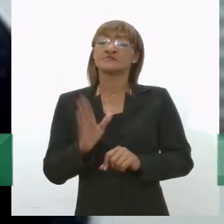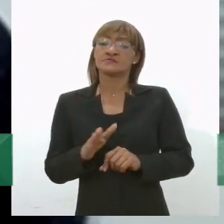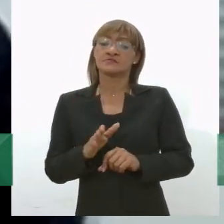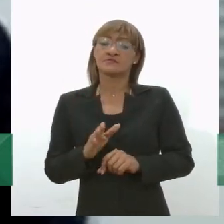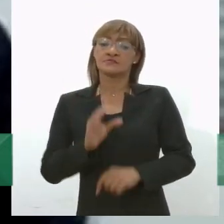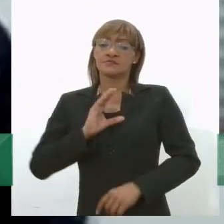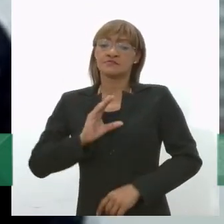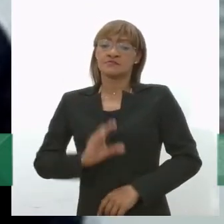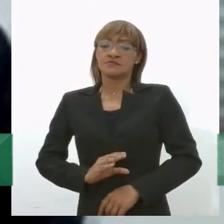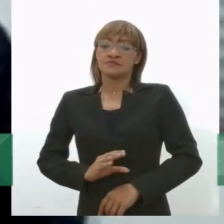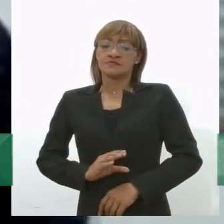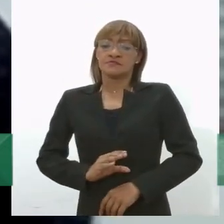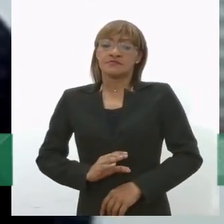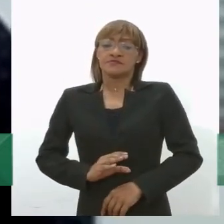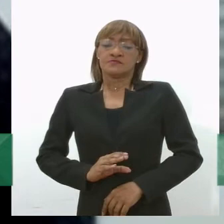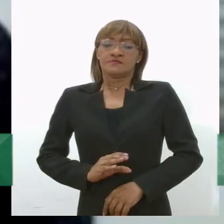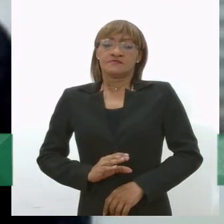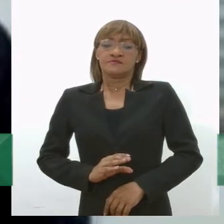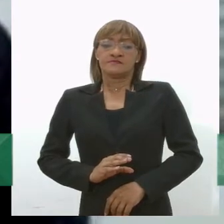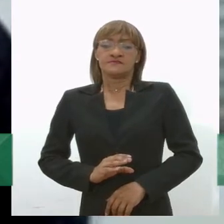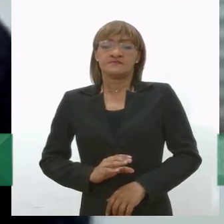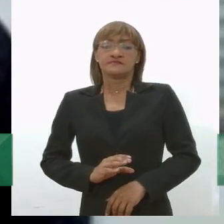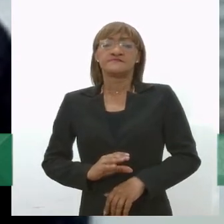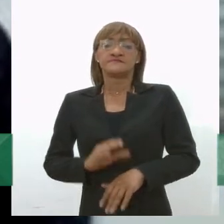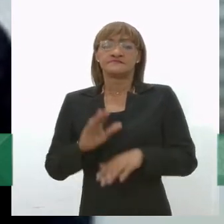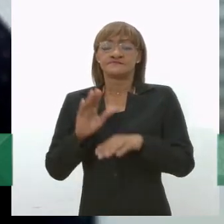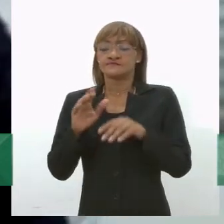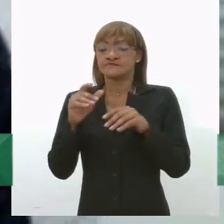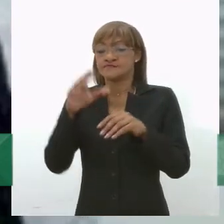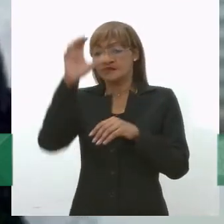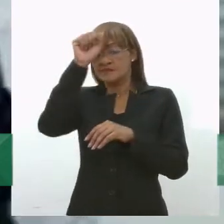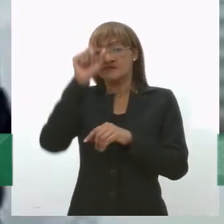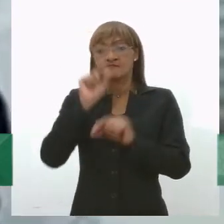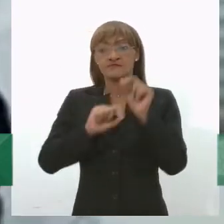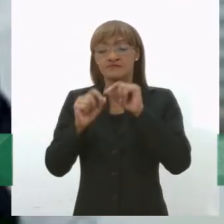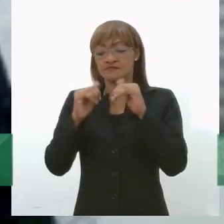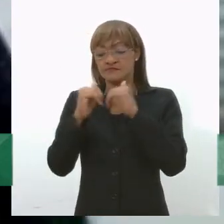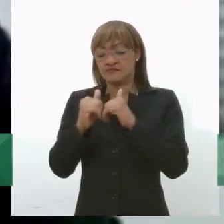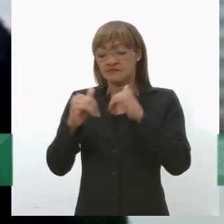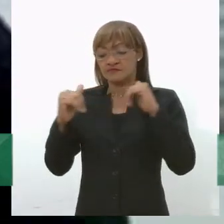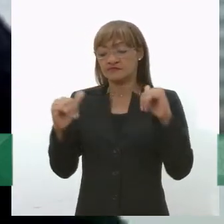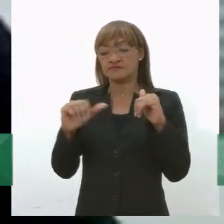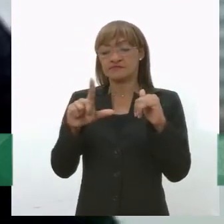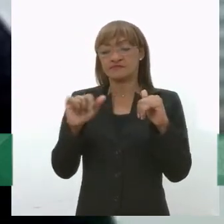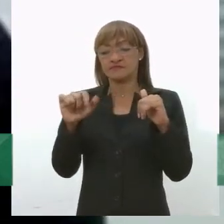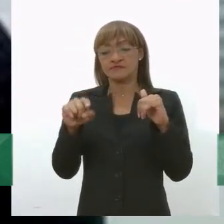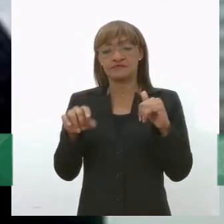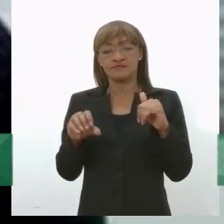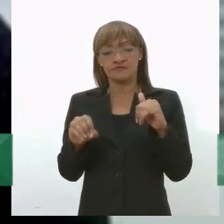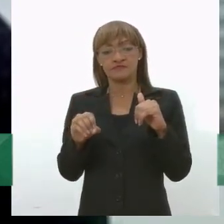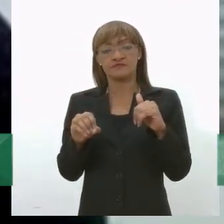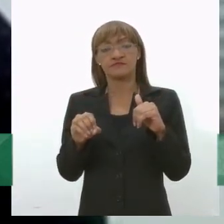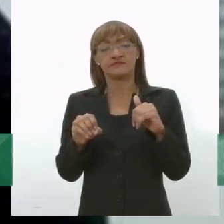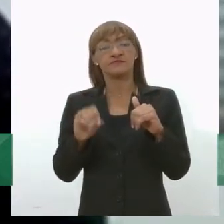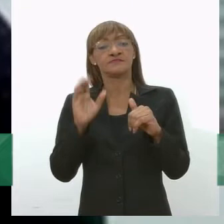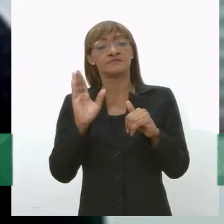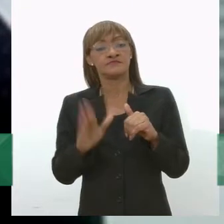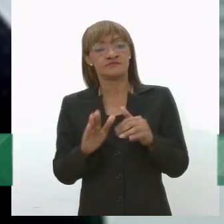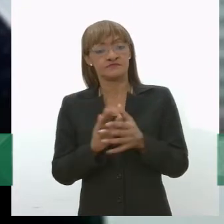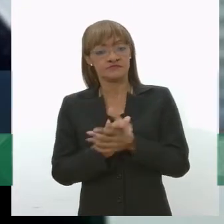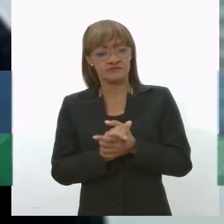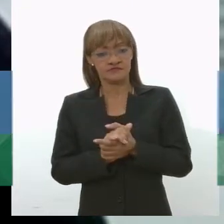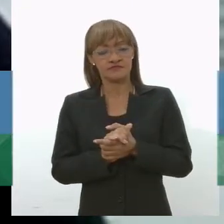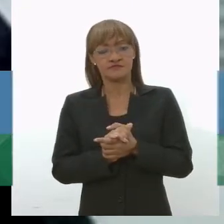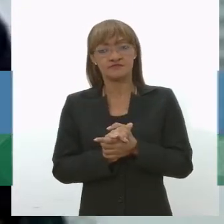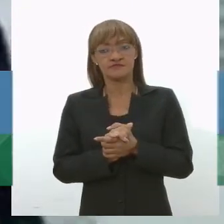ele tenha um pouco de consciência, separe esse resíduo, se separar pelo menos o resíduo seco do resíduo